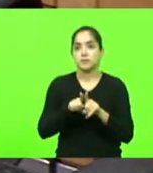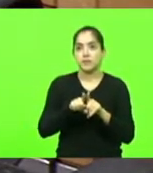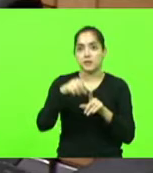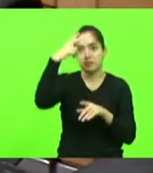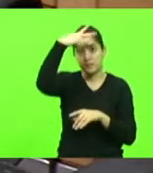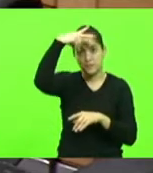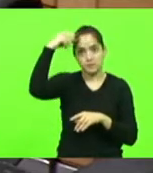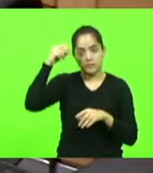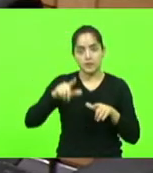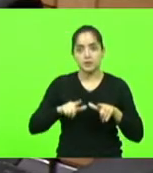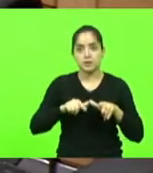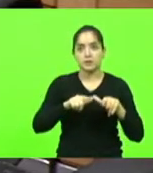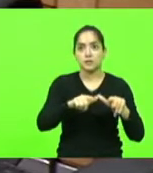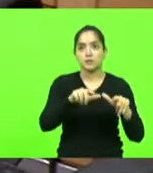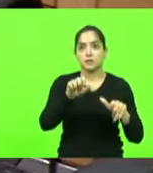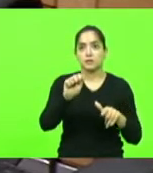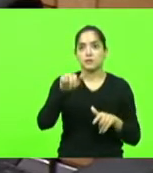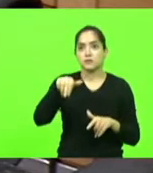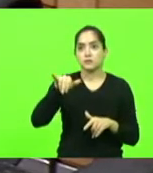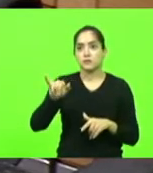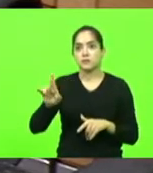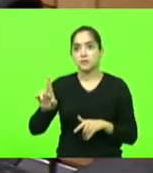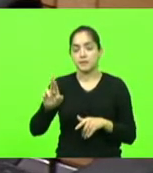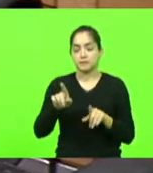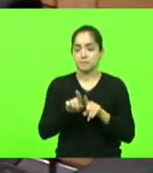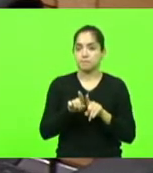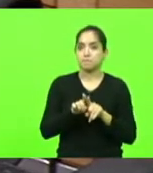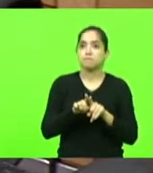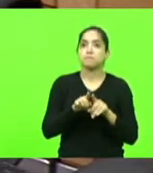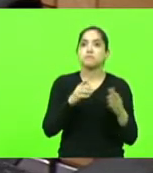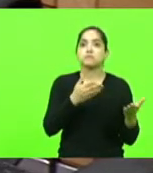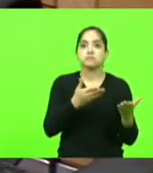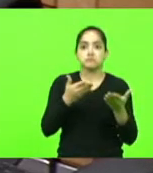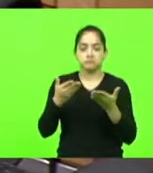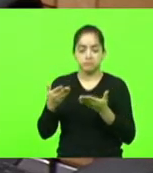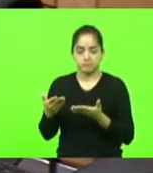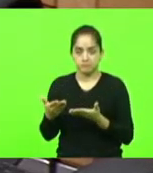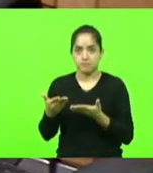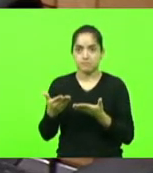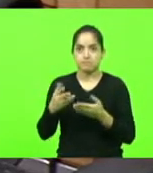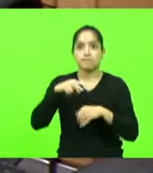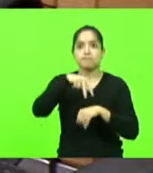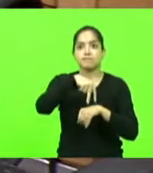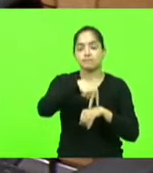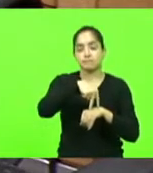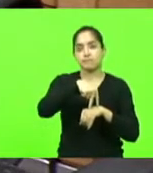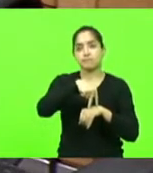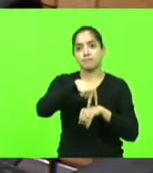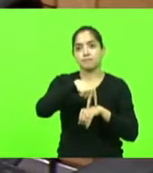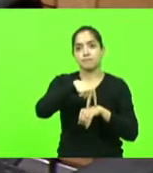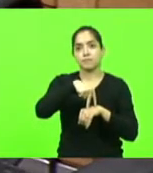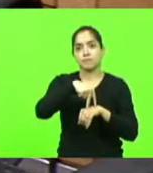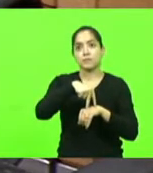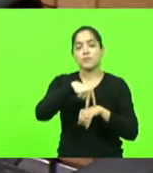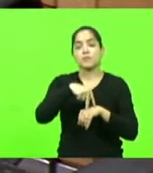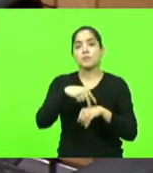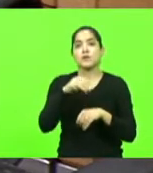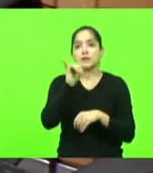Laguna, Samir Armadi. Prosseguindo, o senhor presidente convidou para fazer uso da palavra ao senhor consul-geral,